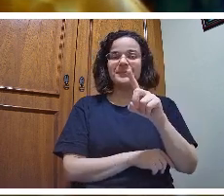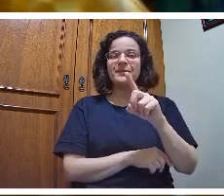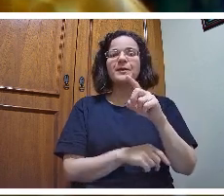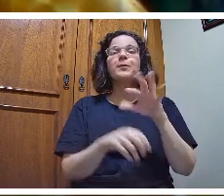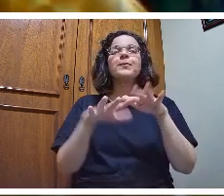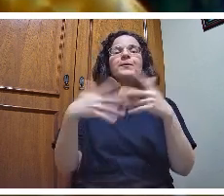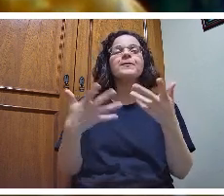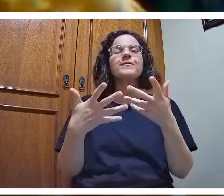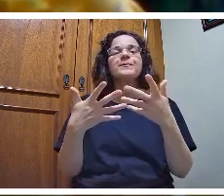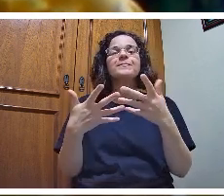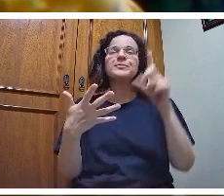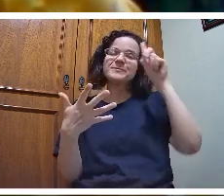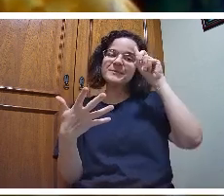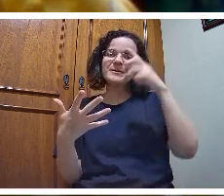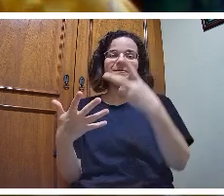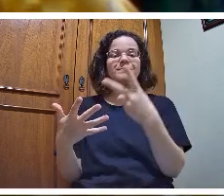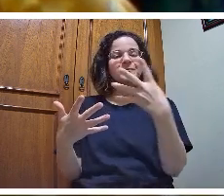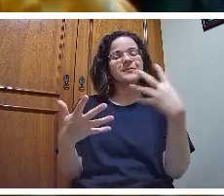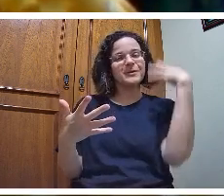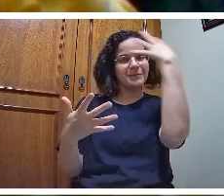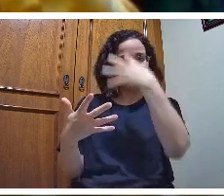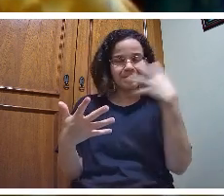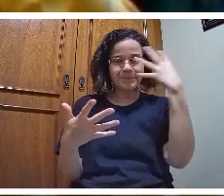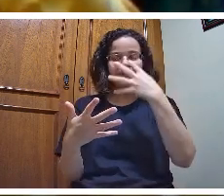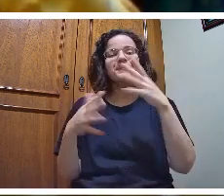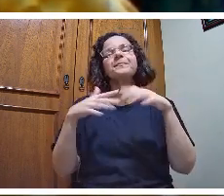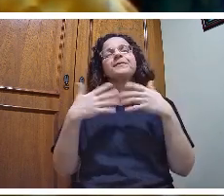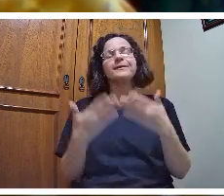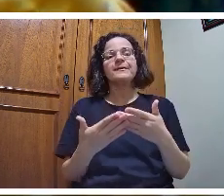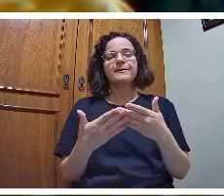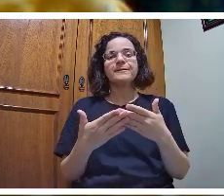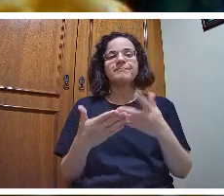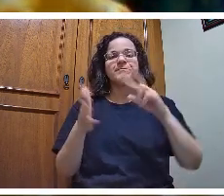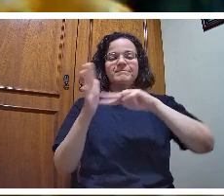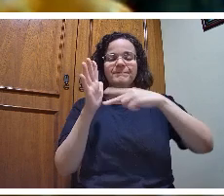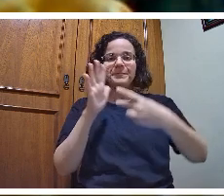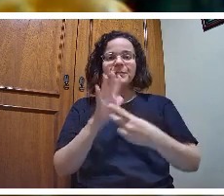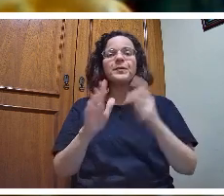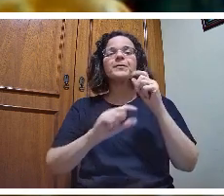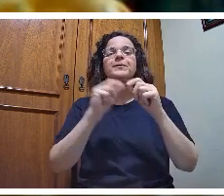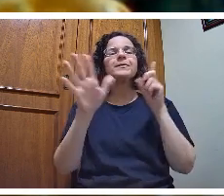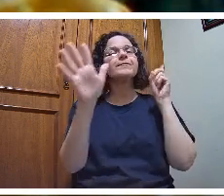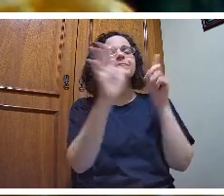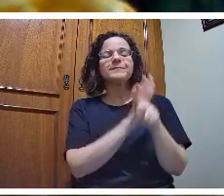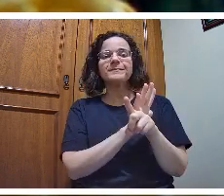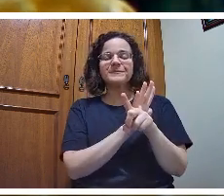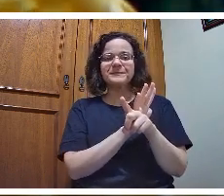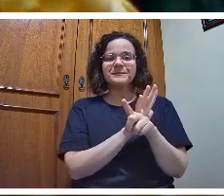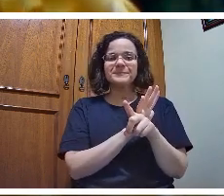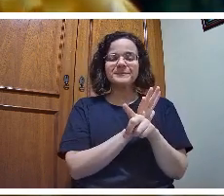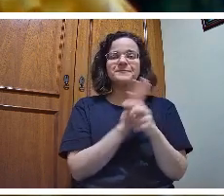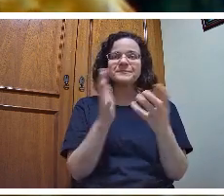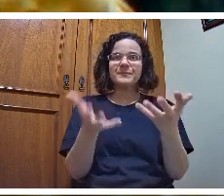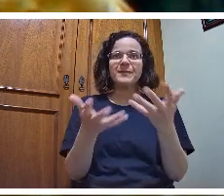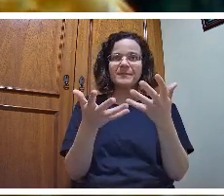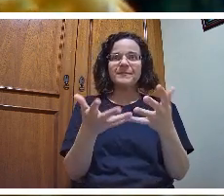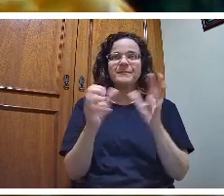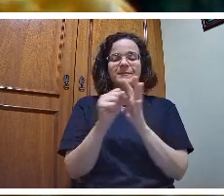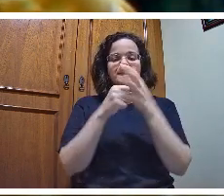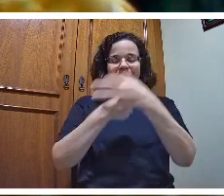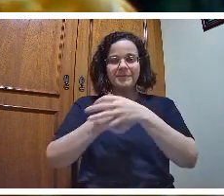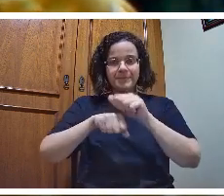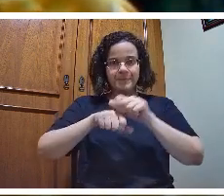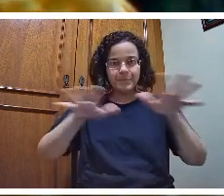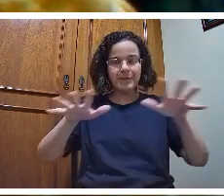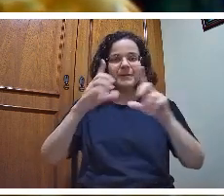E, nesse sentido, uma das questões que a gente traz para esse momento de pandemia, de distanciamento físico e social,